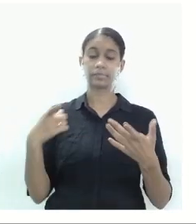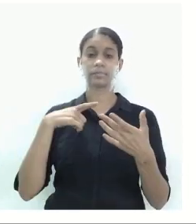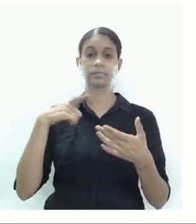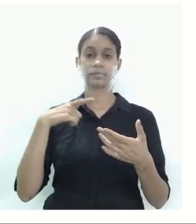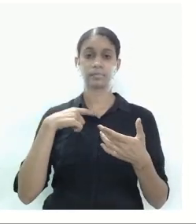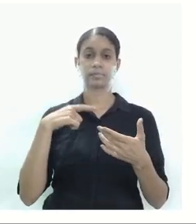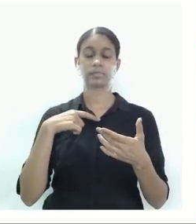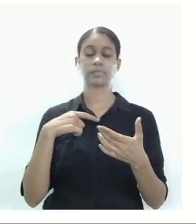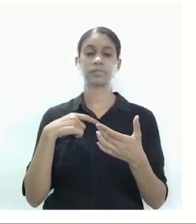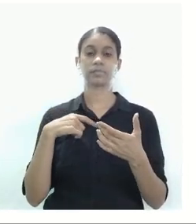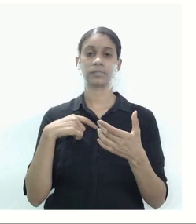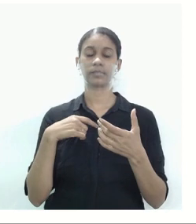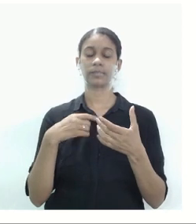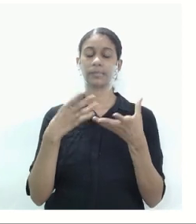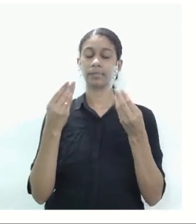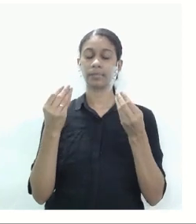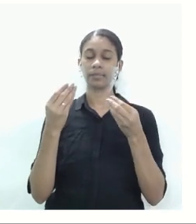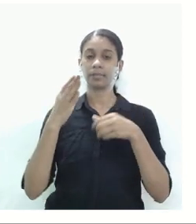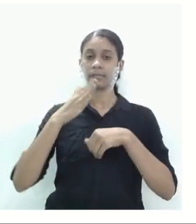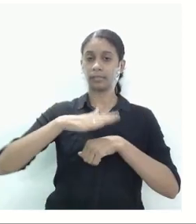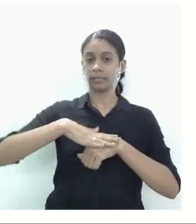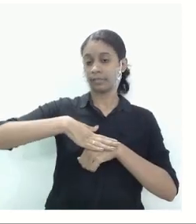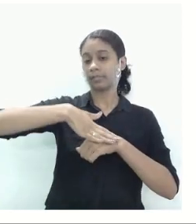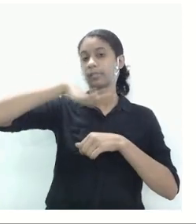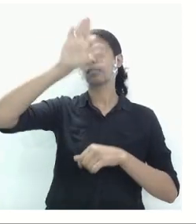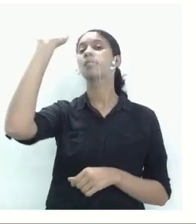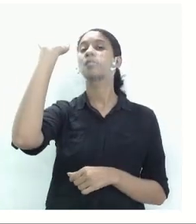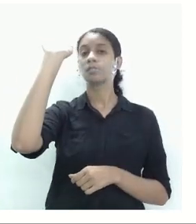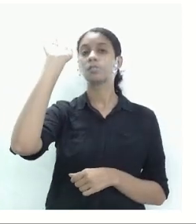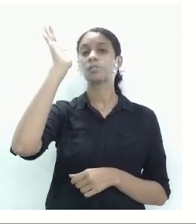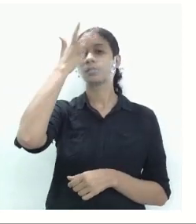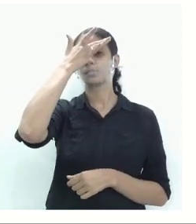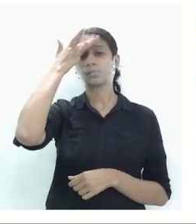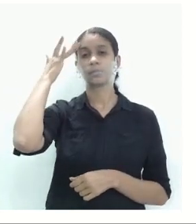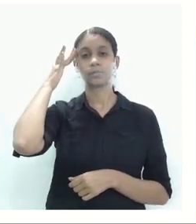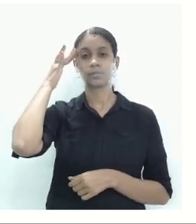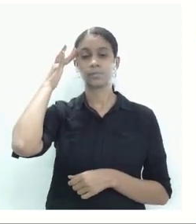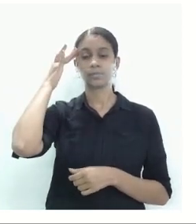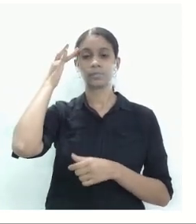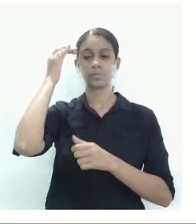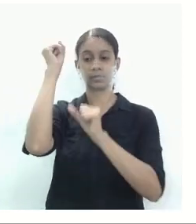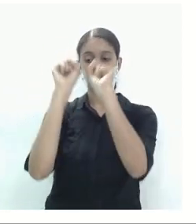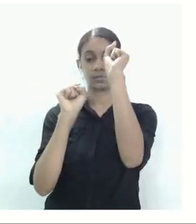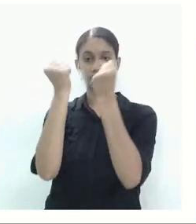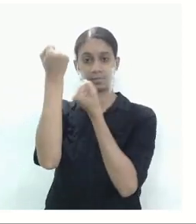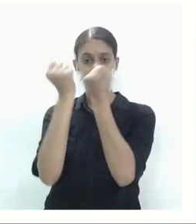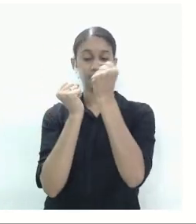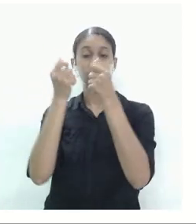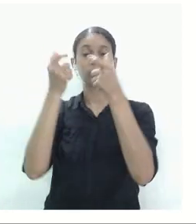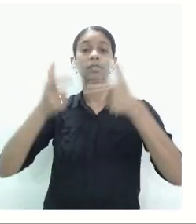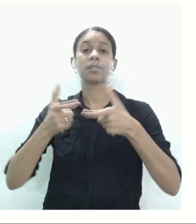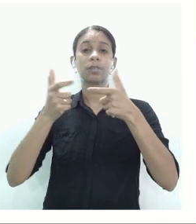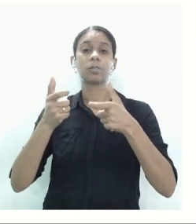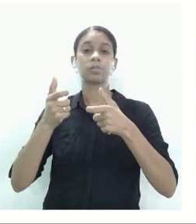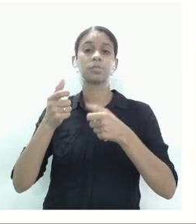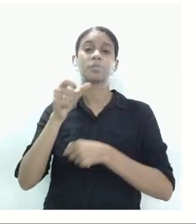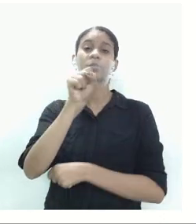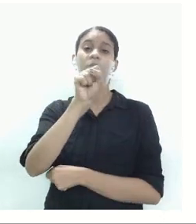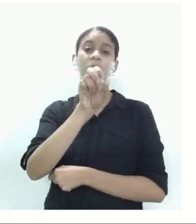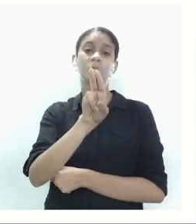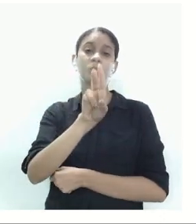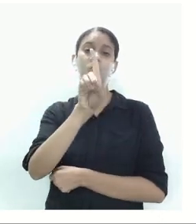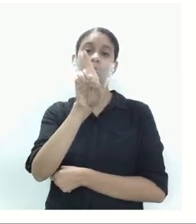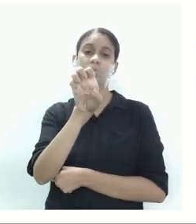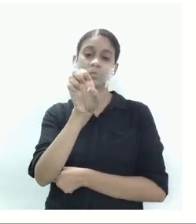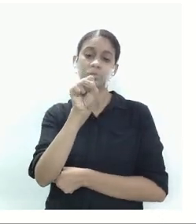eixo sudeste sul do país. onde tem a maior concentração industrial do país. Agora vamos